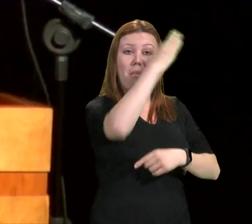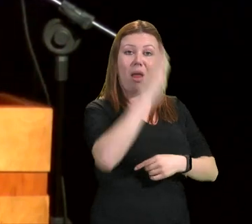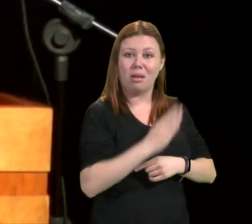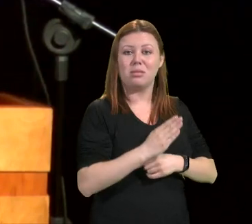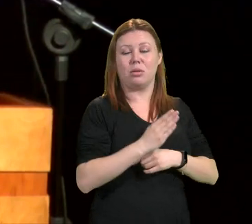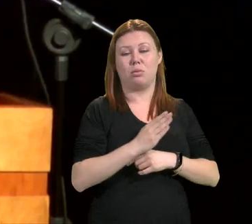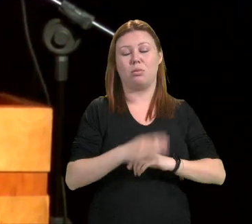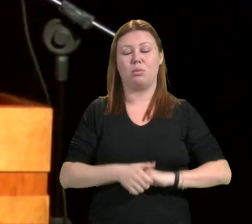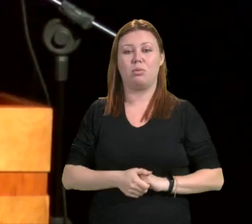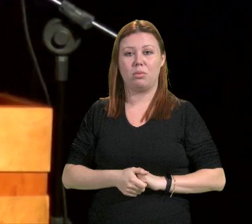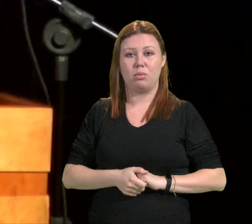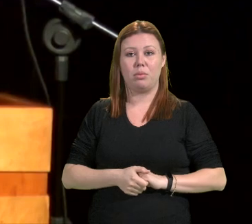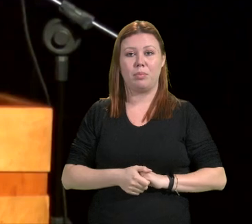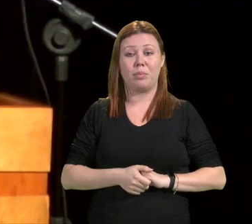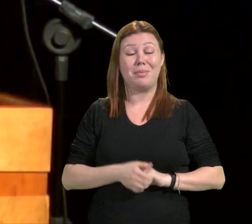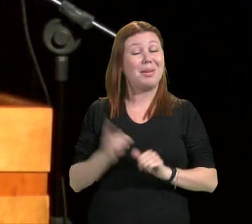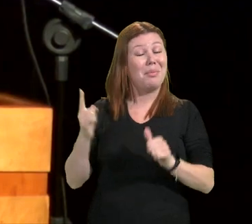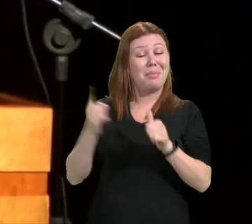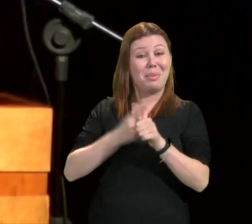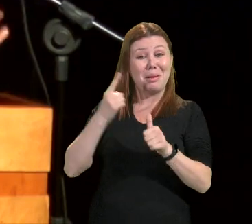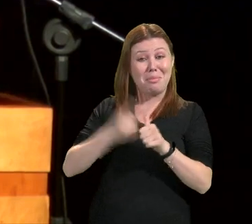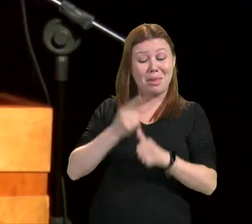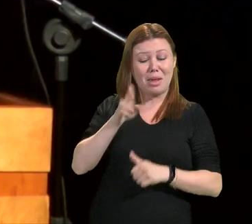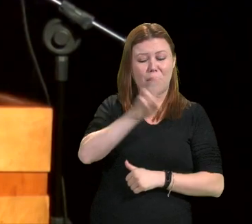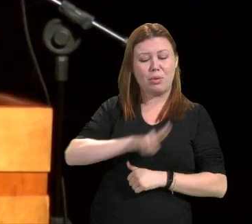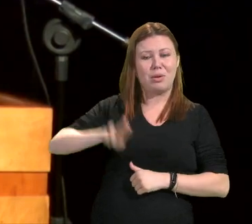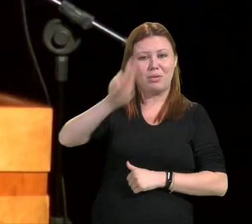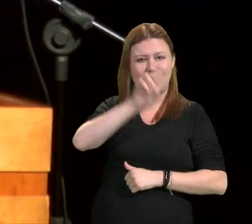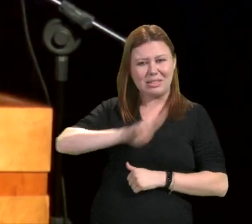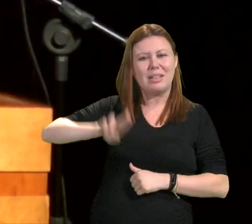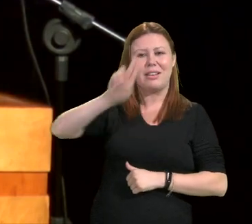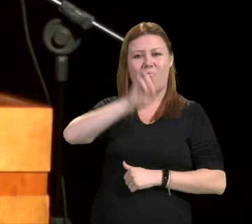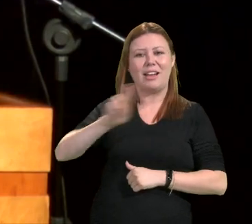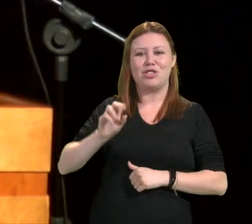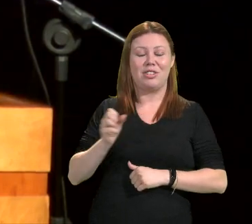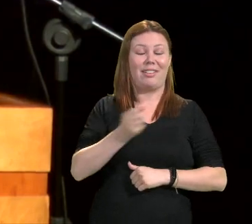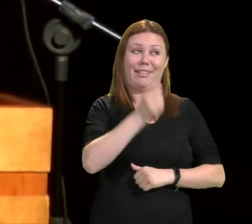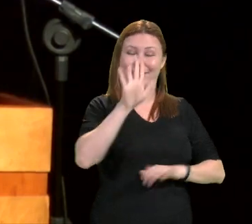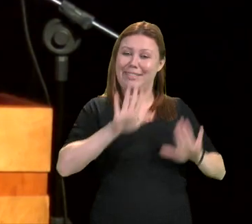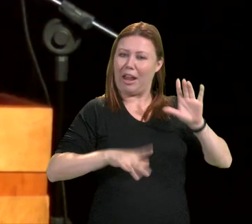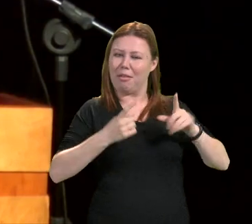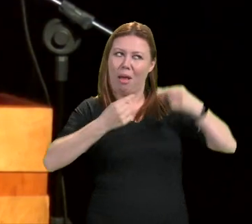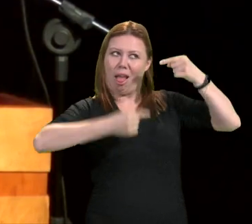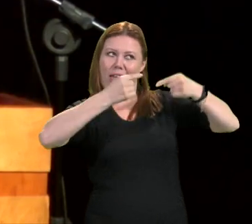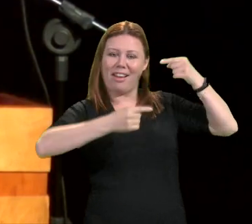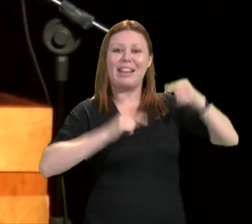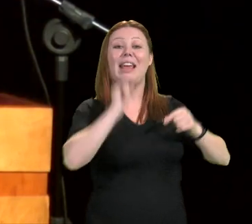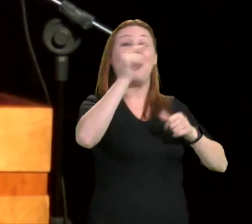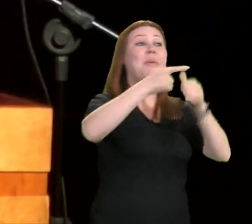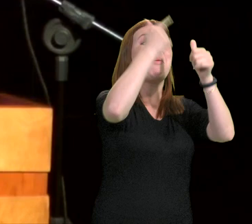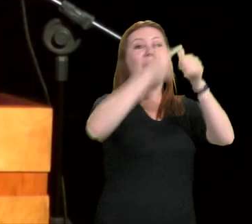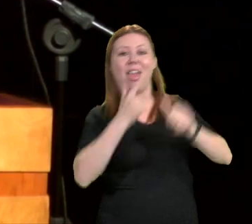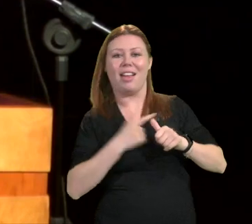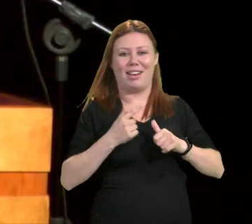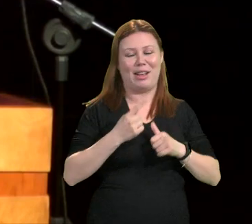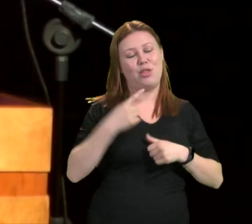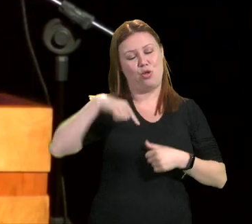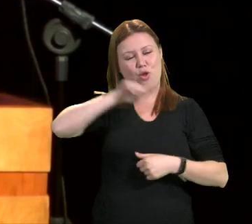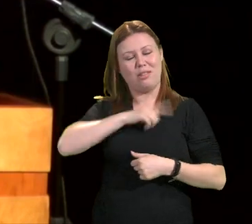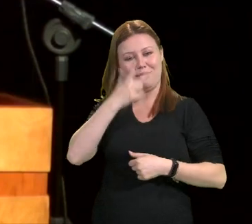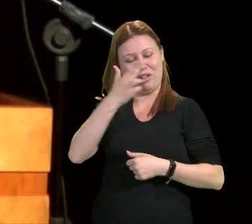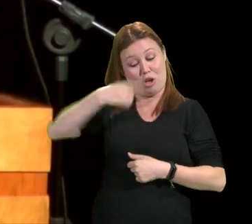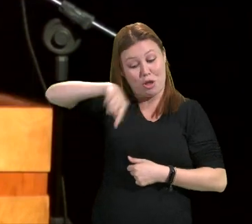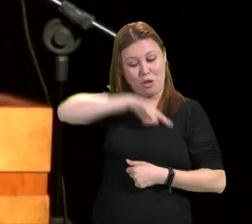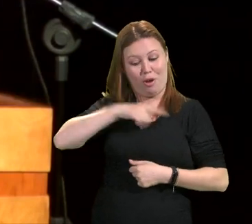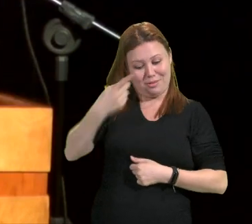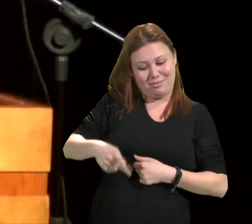A nossa primeira universidade... Tem uma querela aí, cada um quer ser a primeira. Nós consideramos que a nossa é a primeira